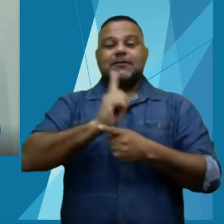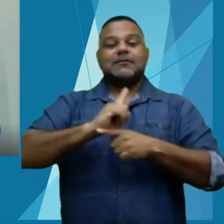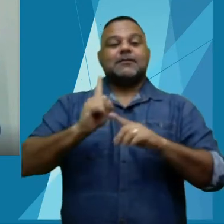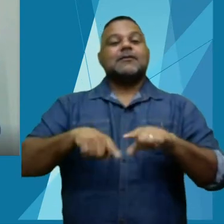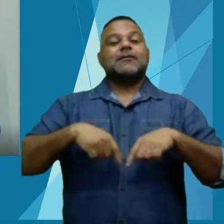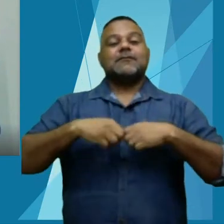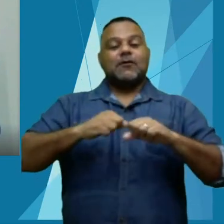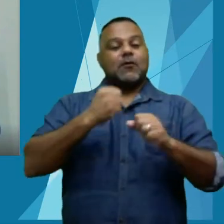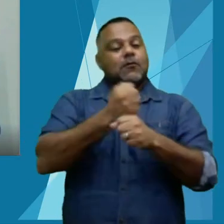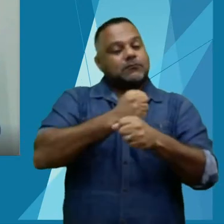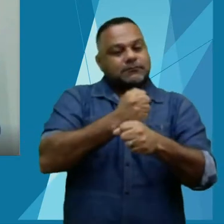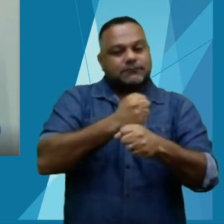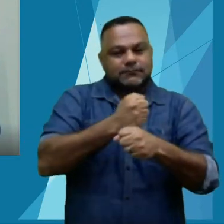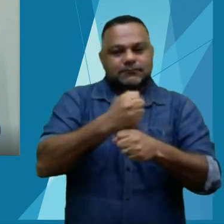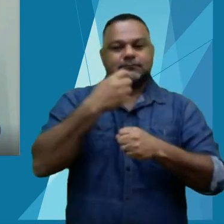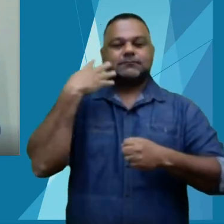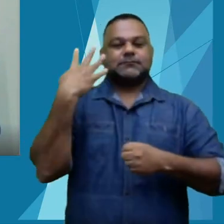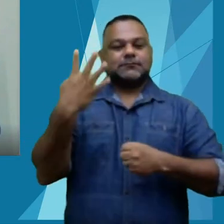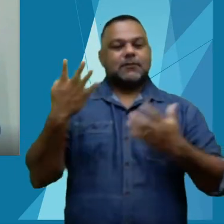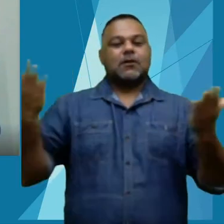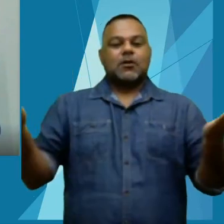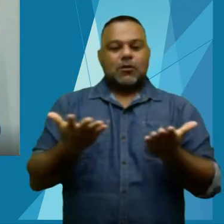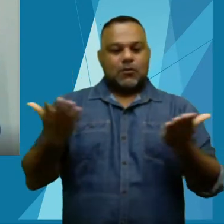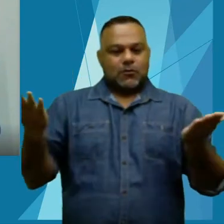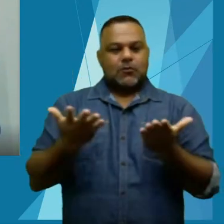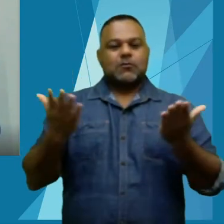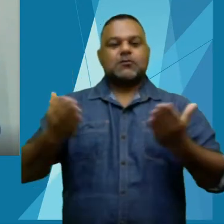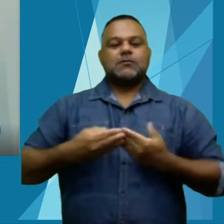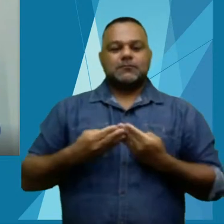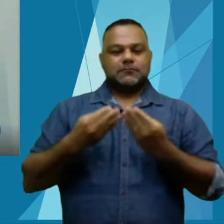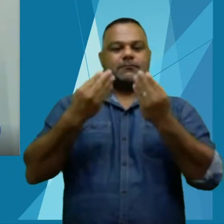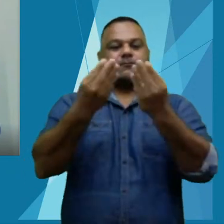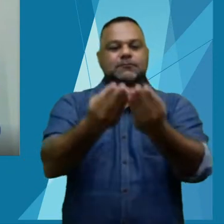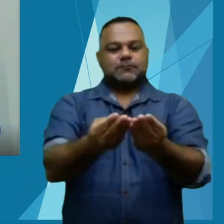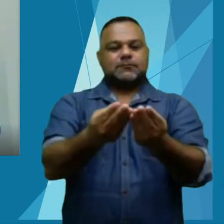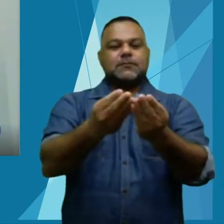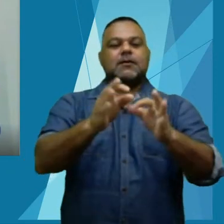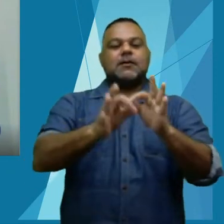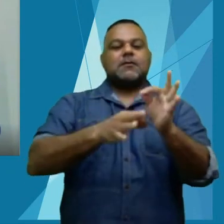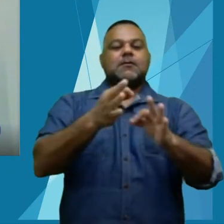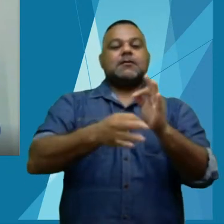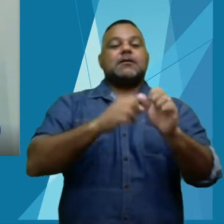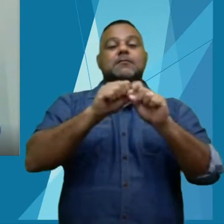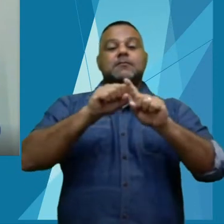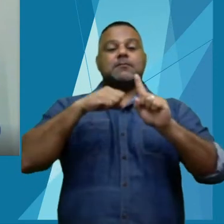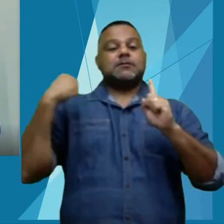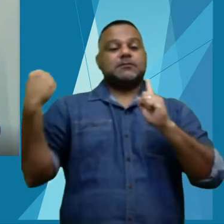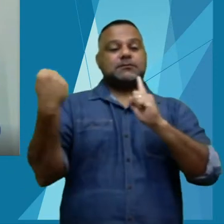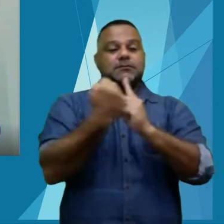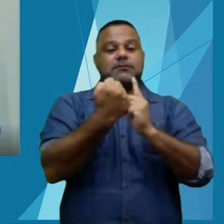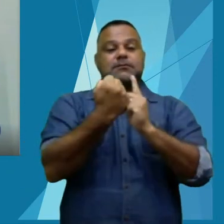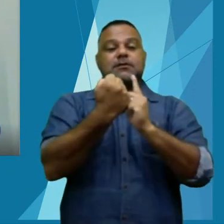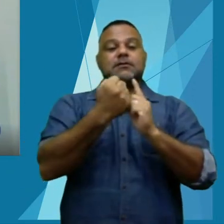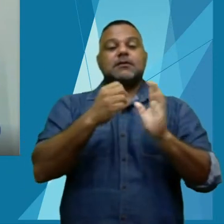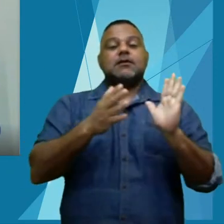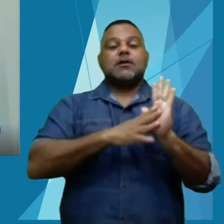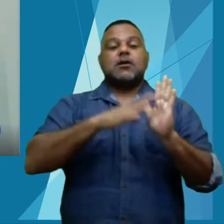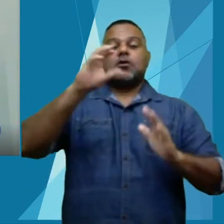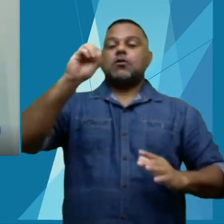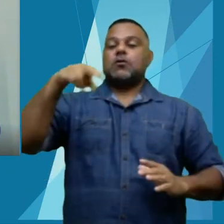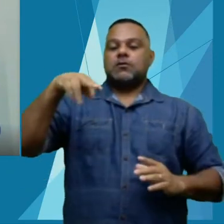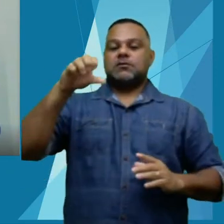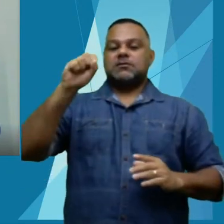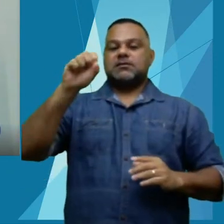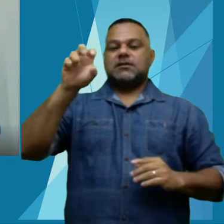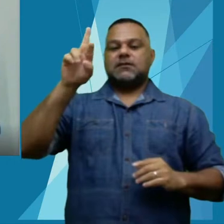quatro anos, e hoje a gente pode entregar de presente à sociedade acriana a conservação e tecnologia